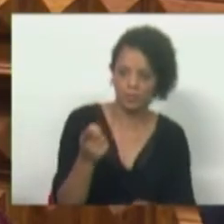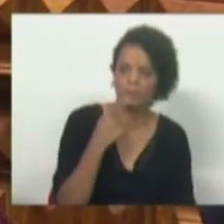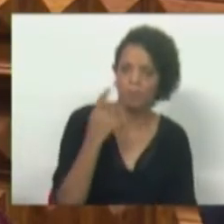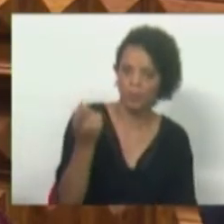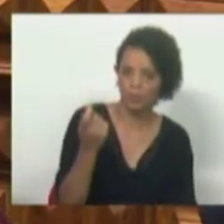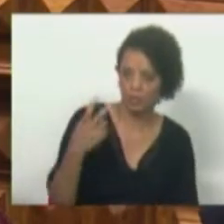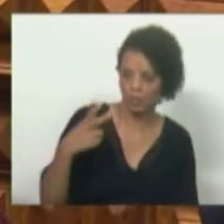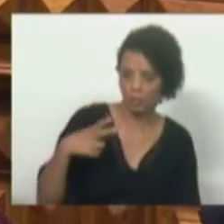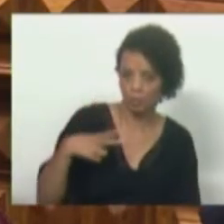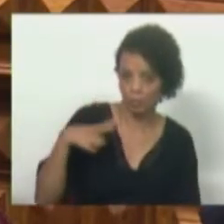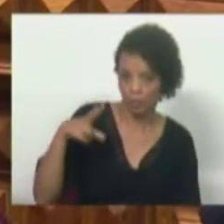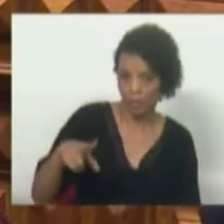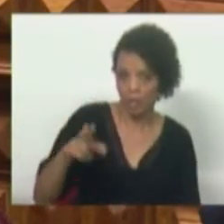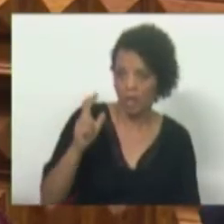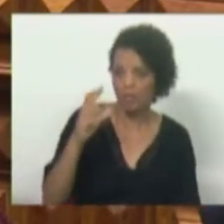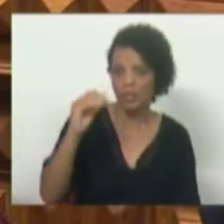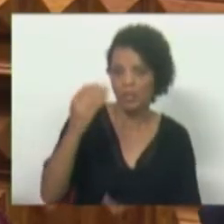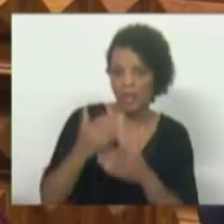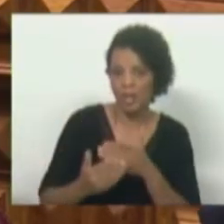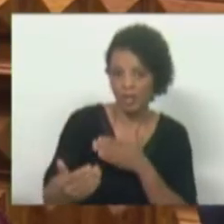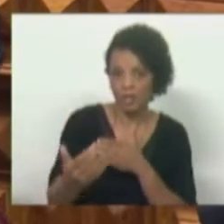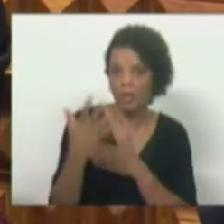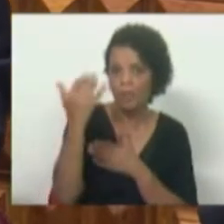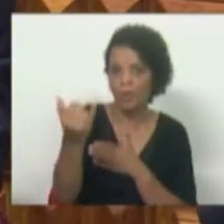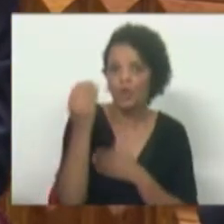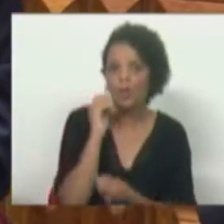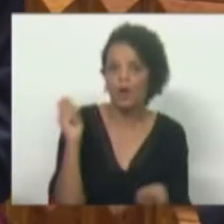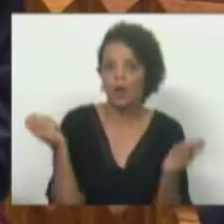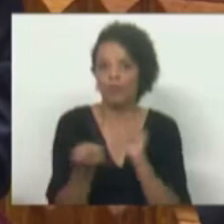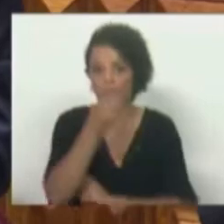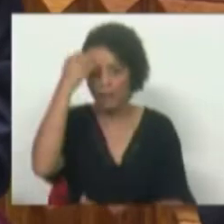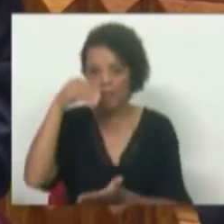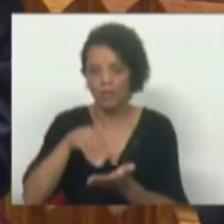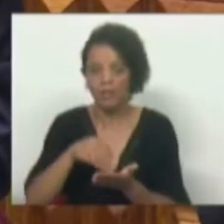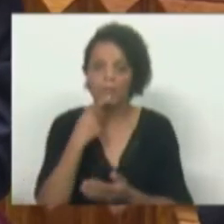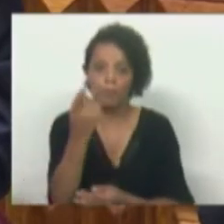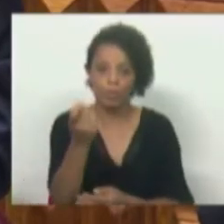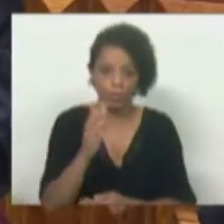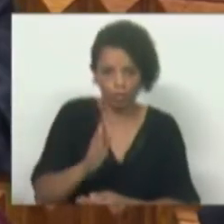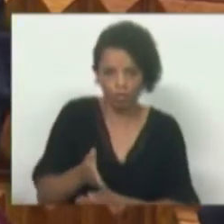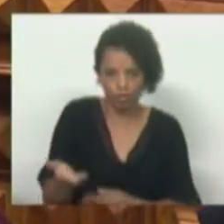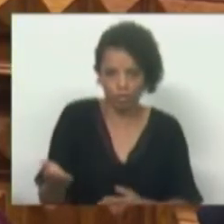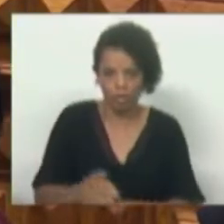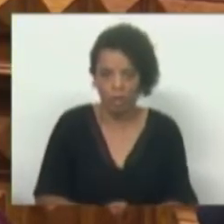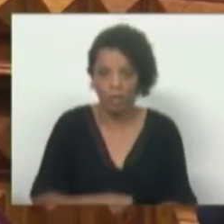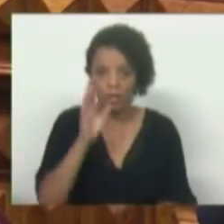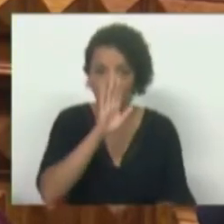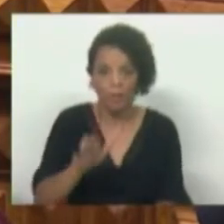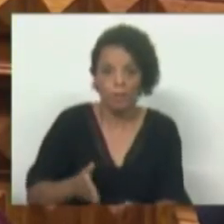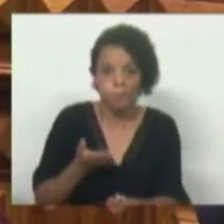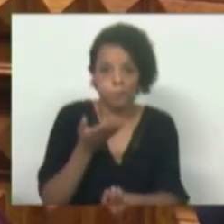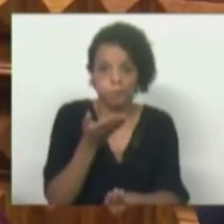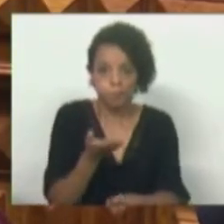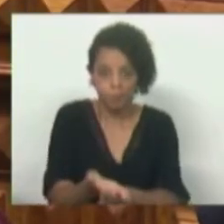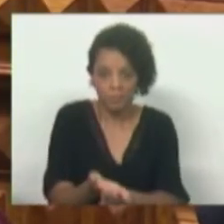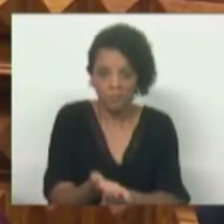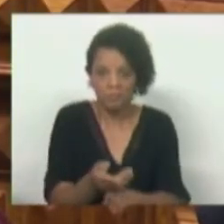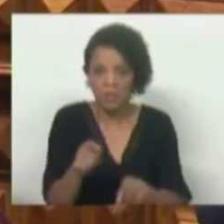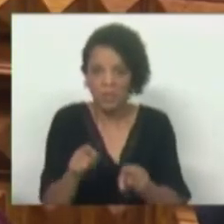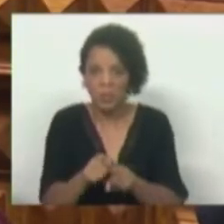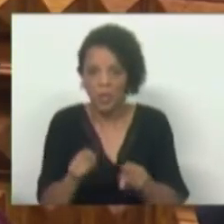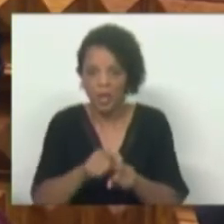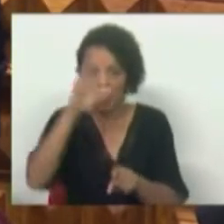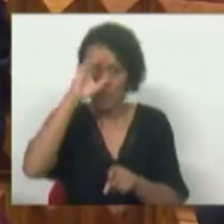é que Portugal na próxima década tem de se reinventar. É uma pergunta que já lhe foi aqui feita. E se uma moção de censura fútil como esta